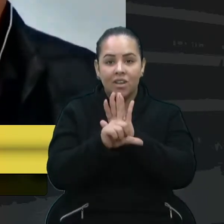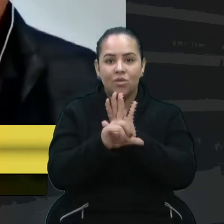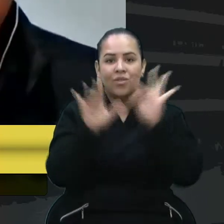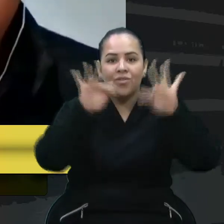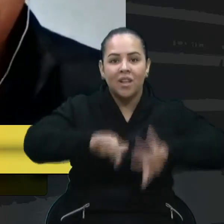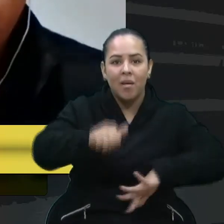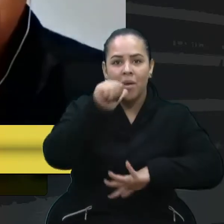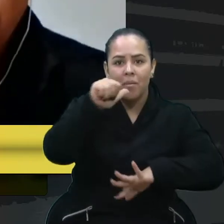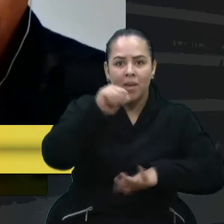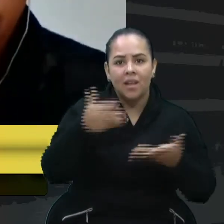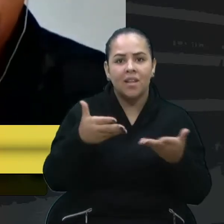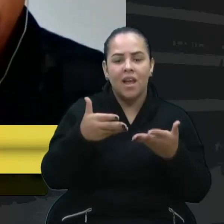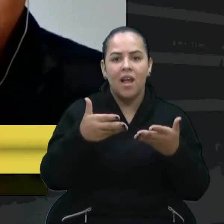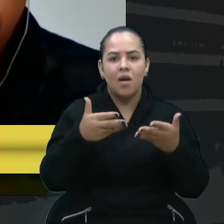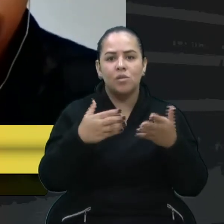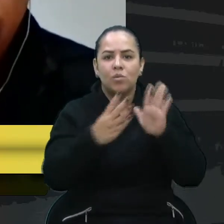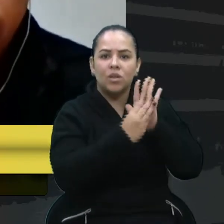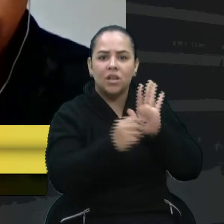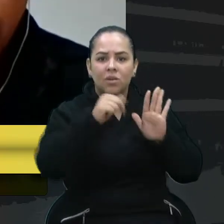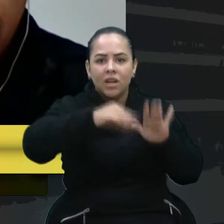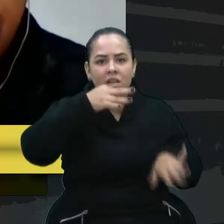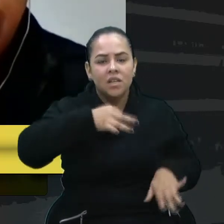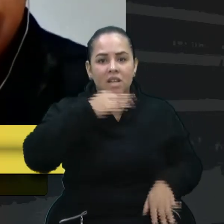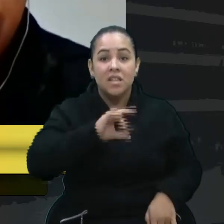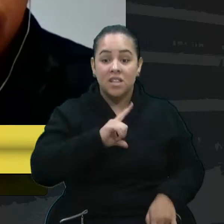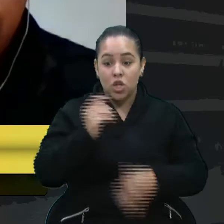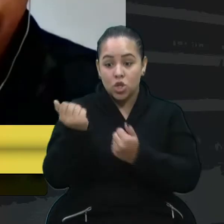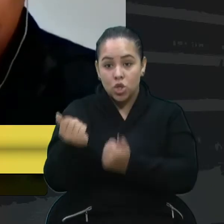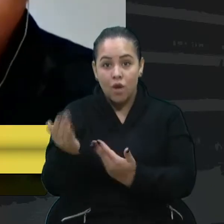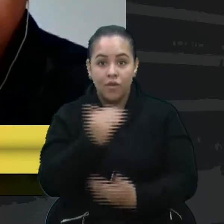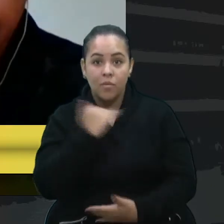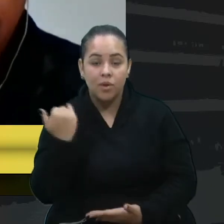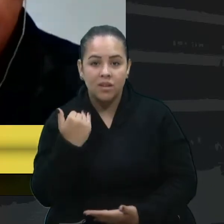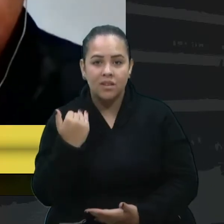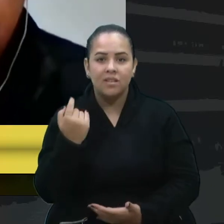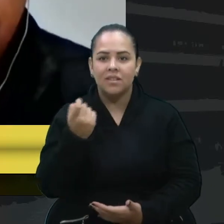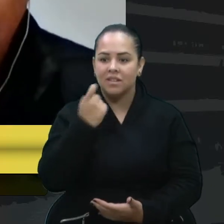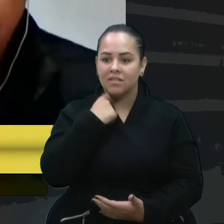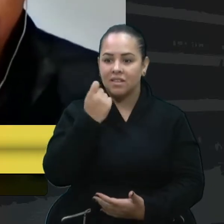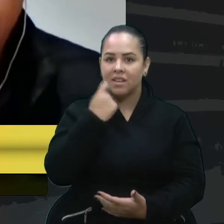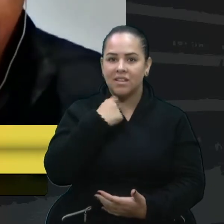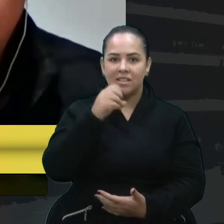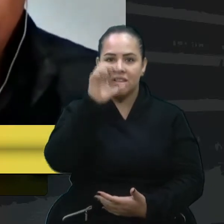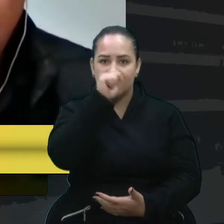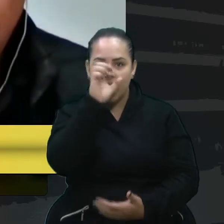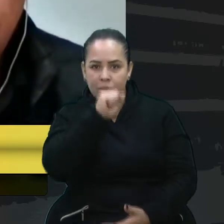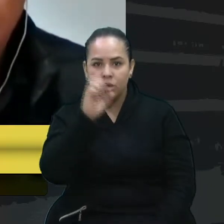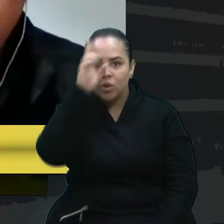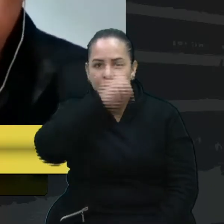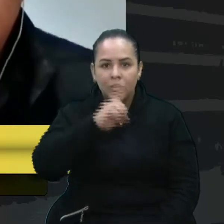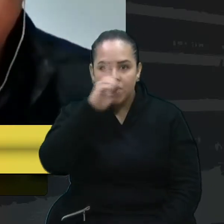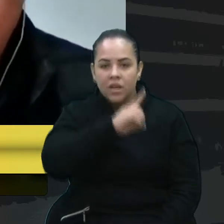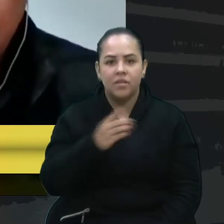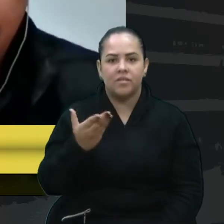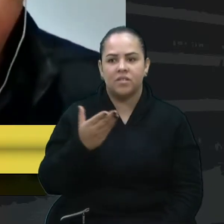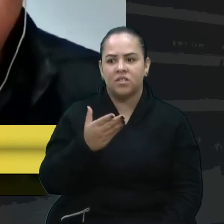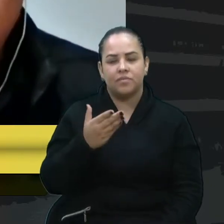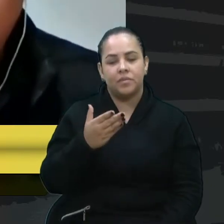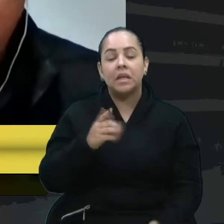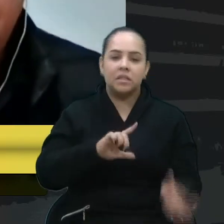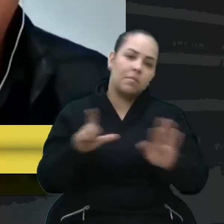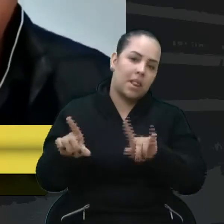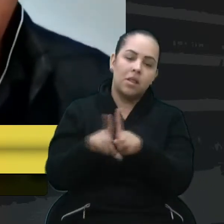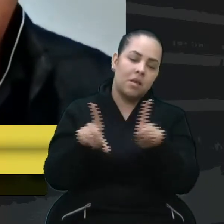Caxias do Sul. Nós tínhamos jovens que morriam na sexta, principalmente na sexta, sábado e domingo, dia de semana também,